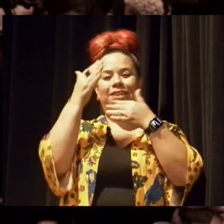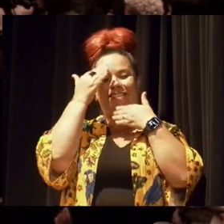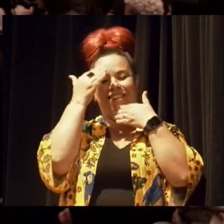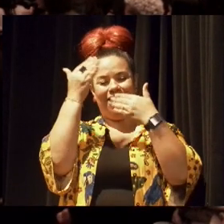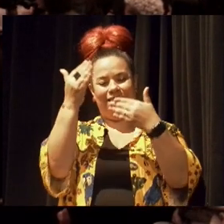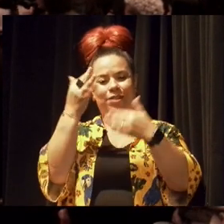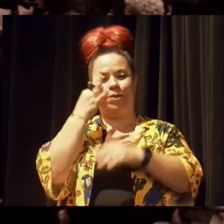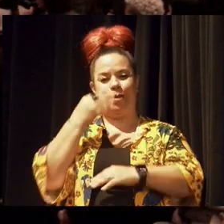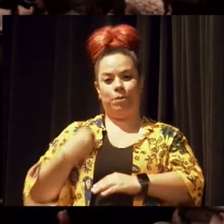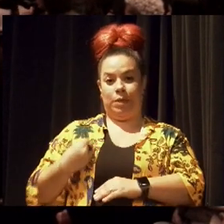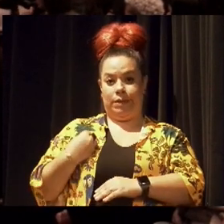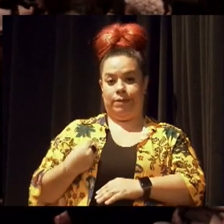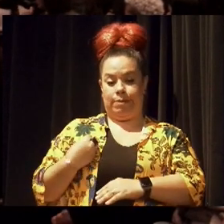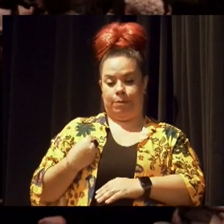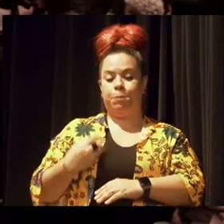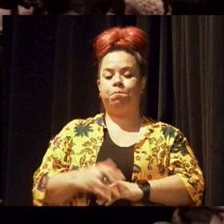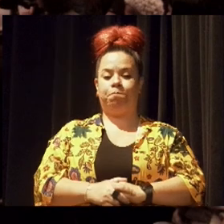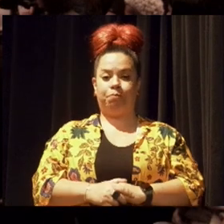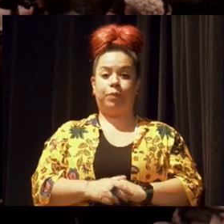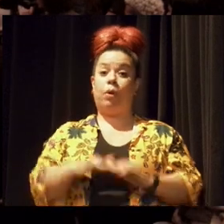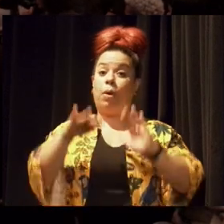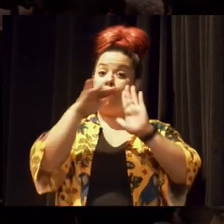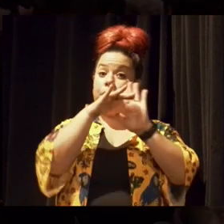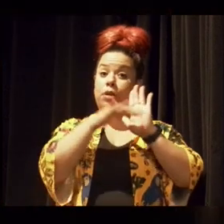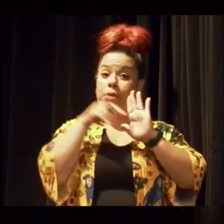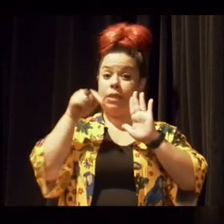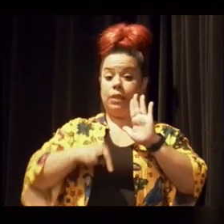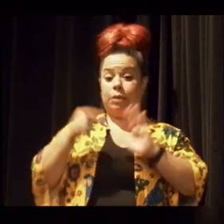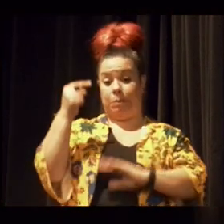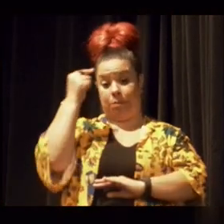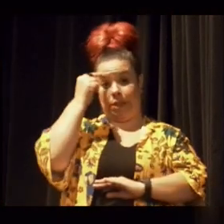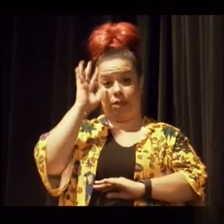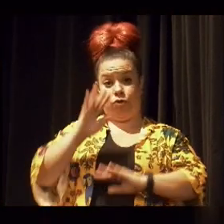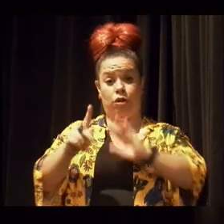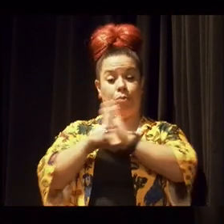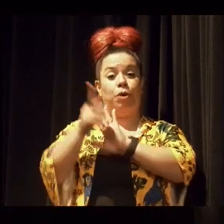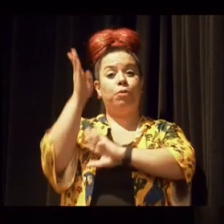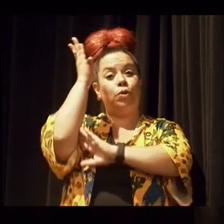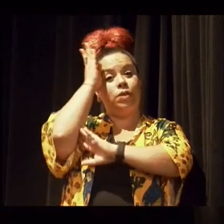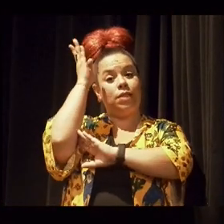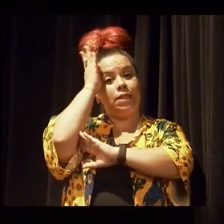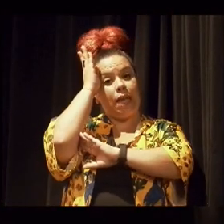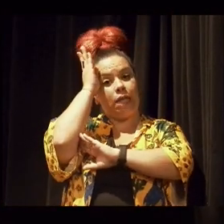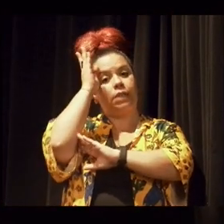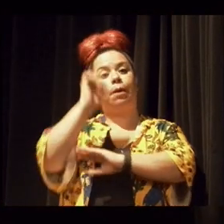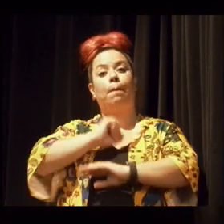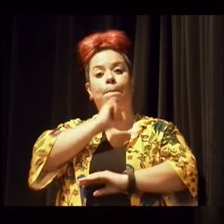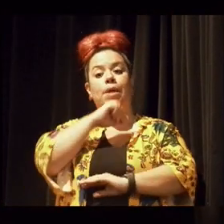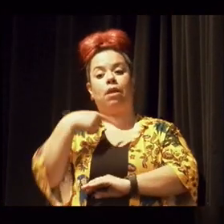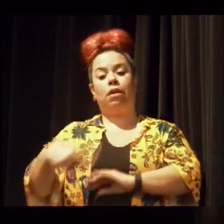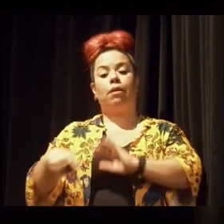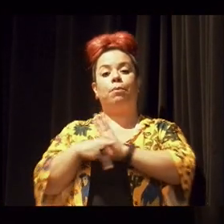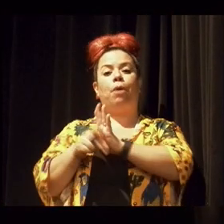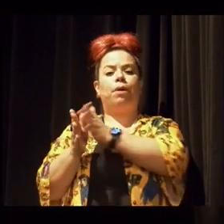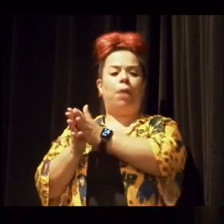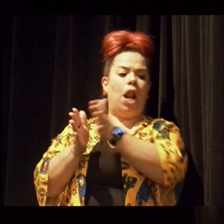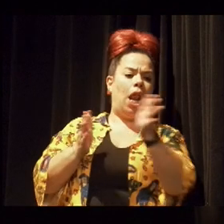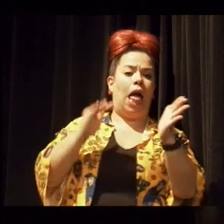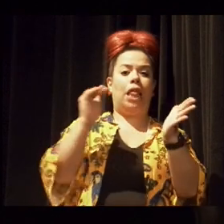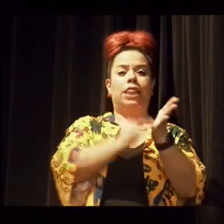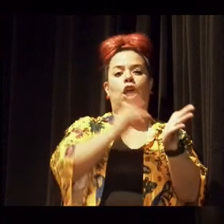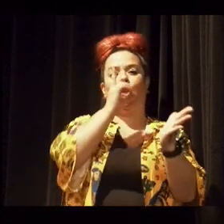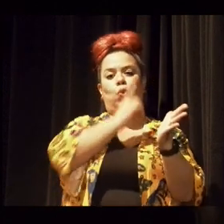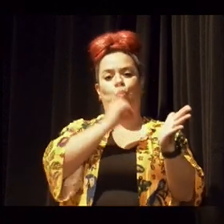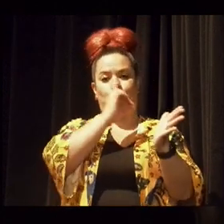programação também pensada aqui com o SESC Piranga, que vai até domingo na abertura dessa programação, buscou